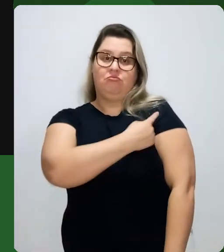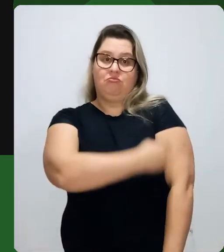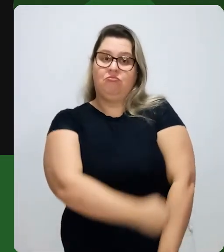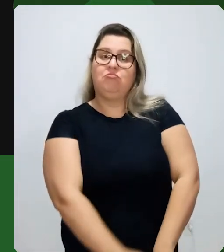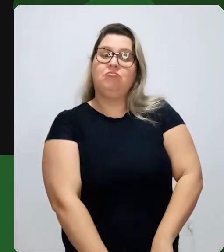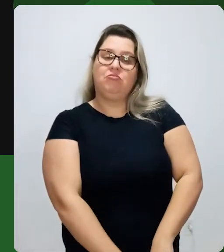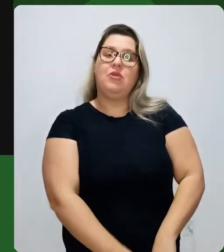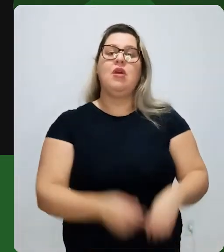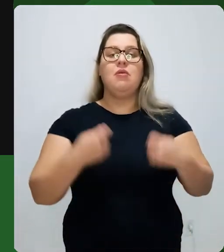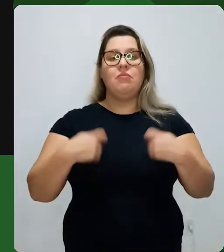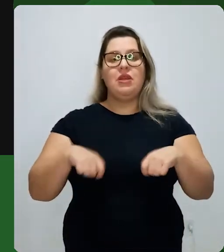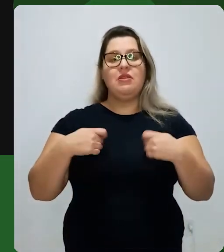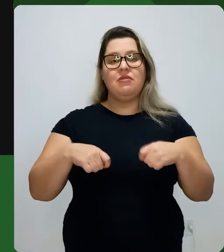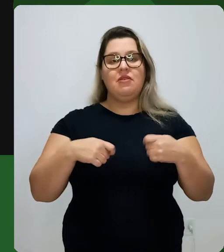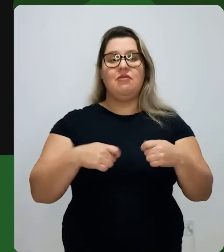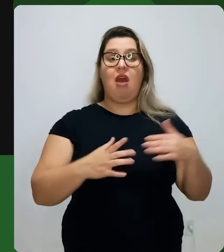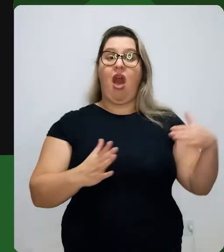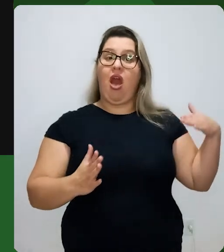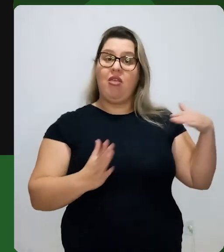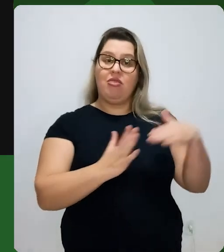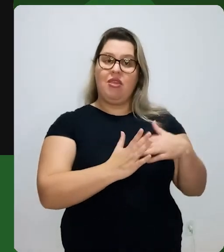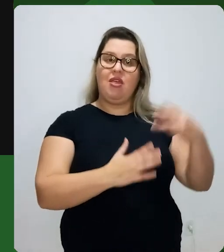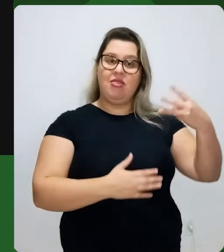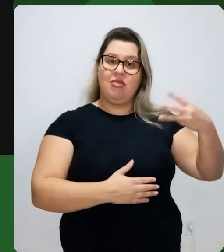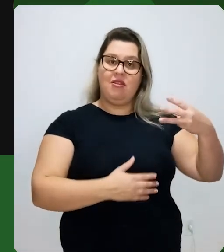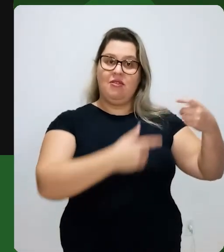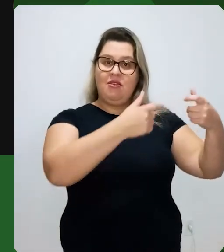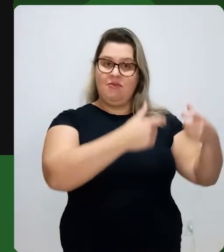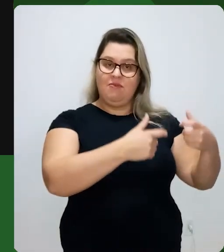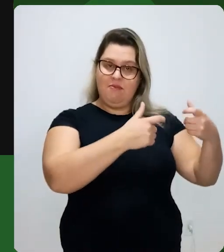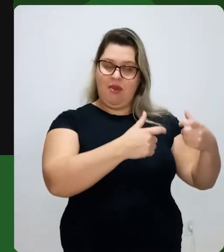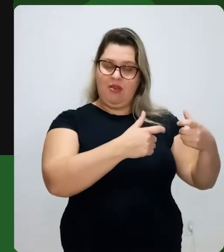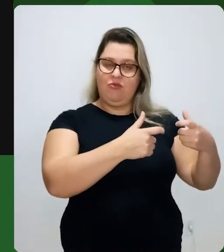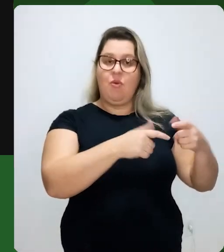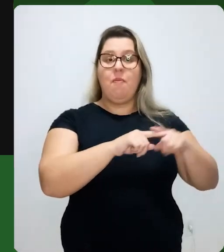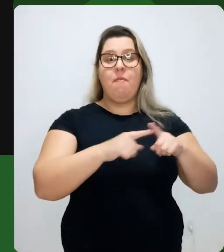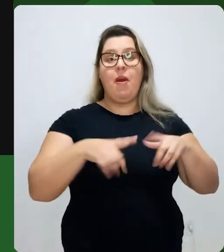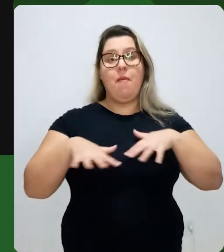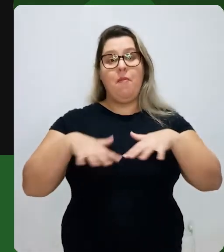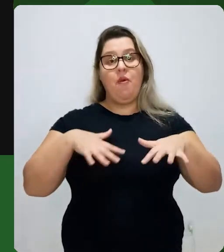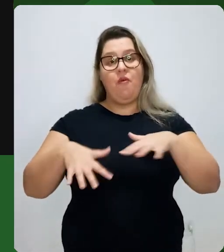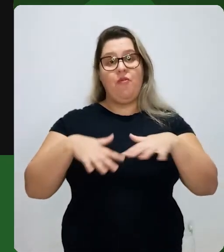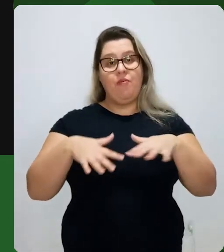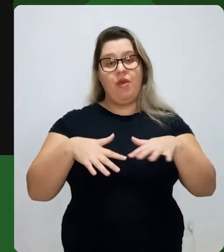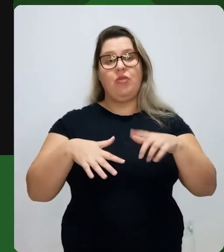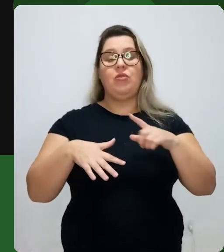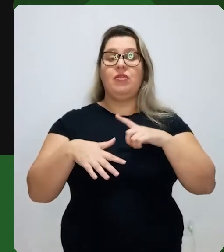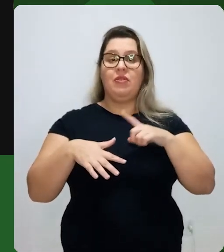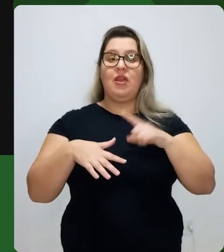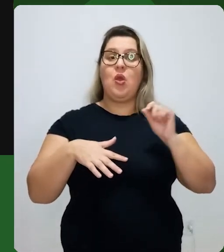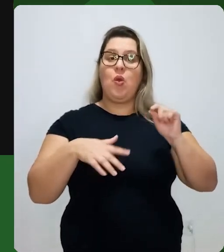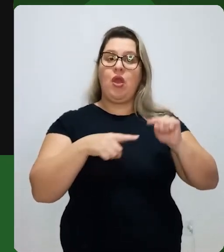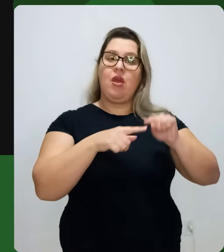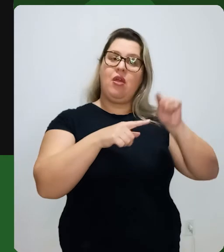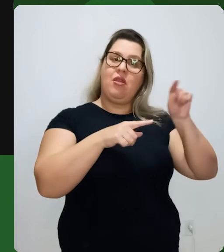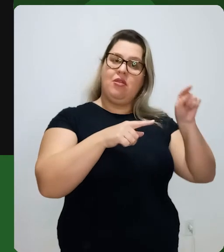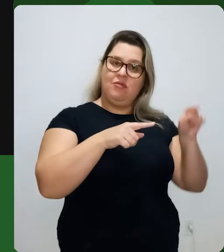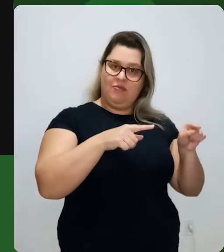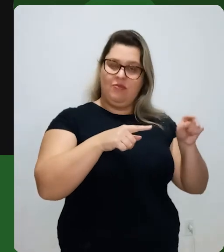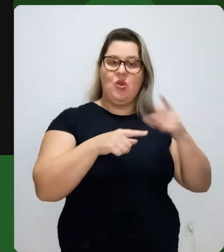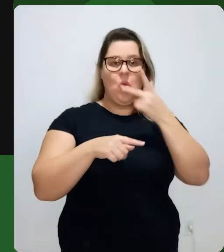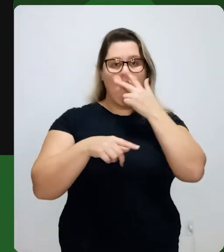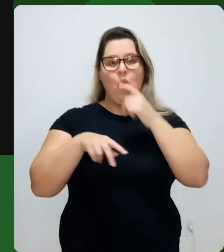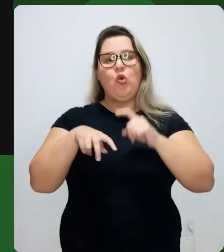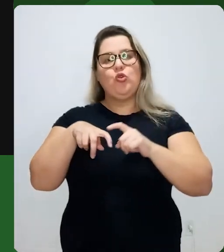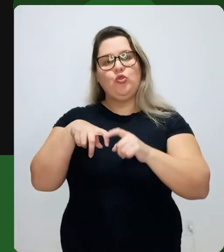deve atingir o final do terceiro espaço. Entretanto, em movimento, ele deve obedecer a proporção da linha curva, tal como deveria acontecer